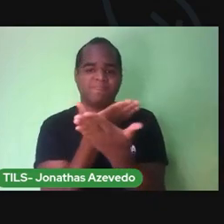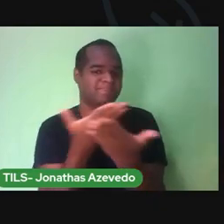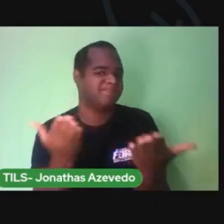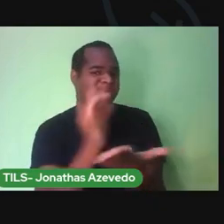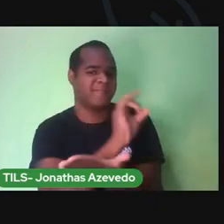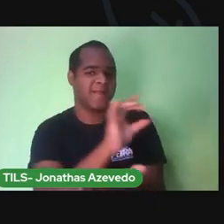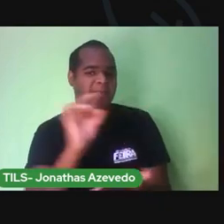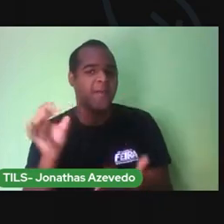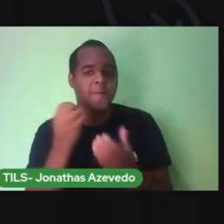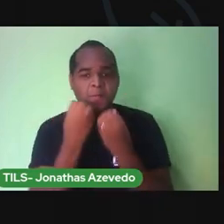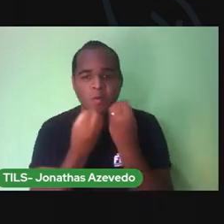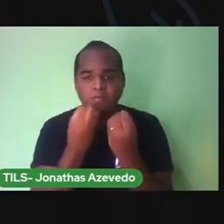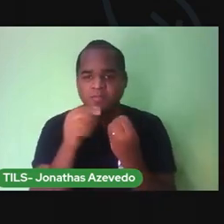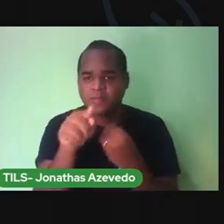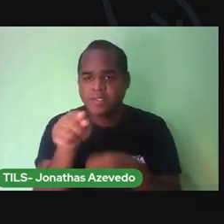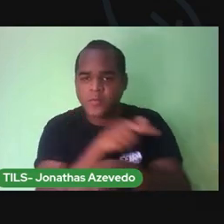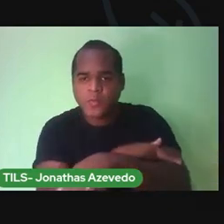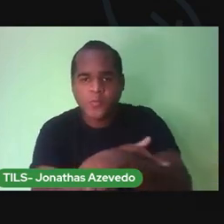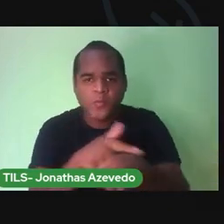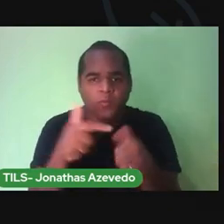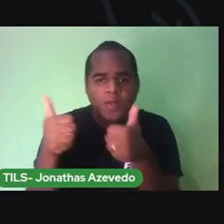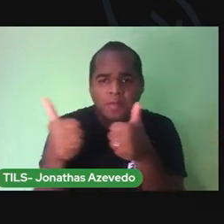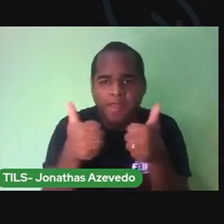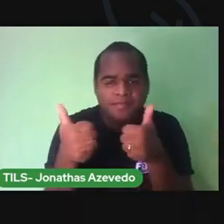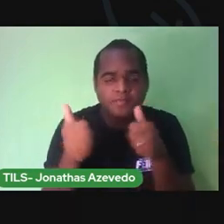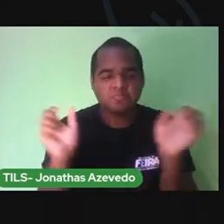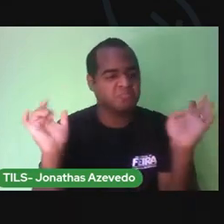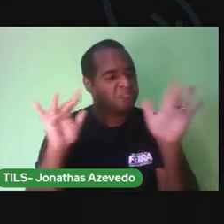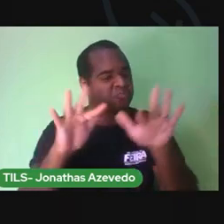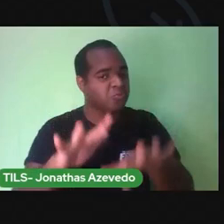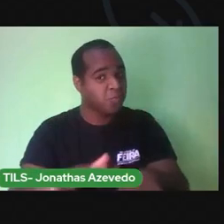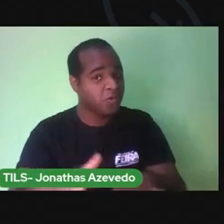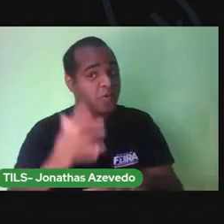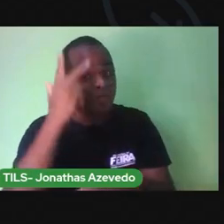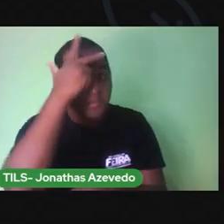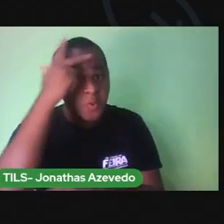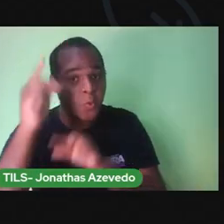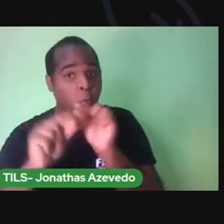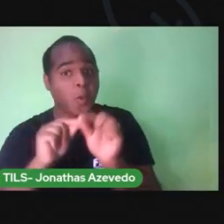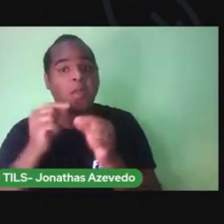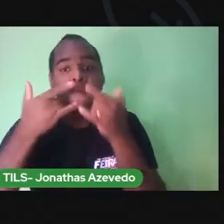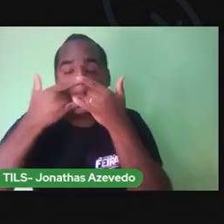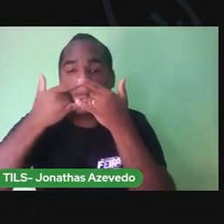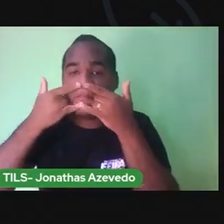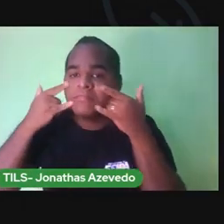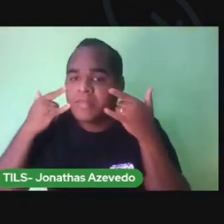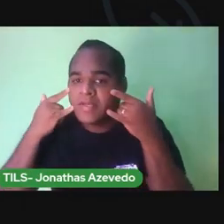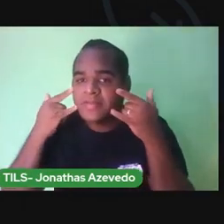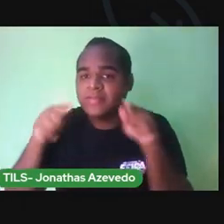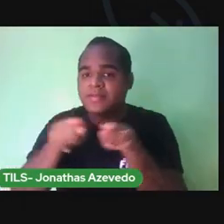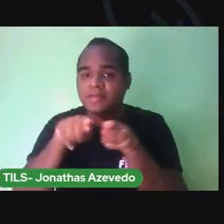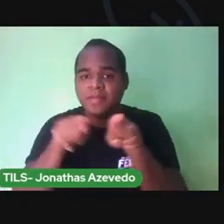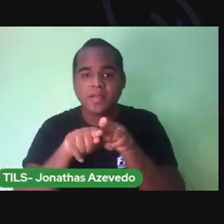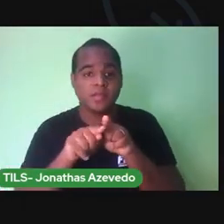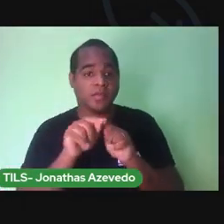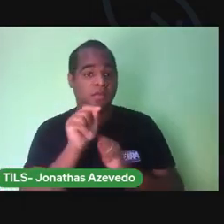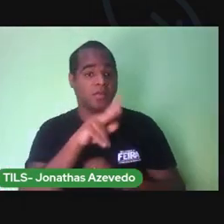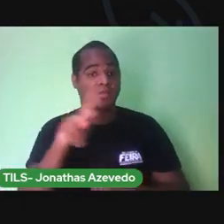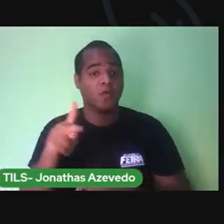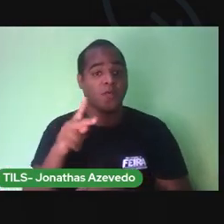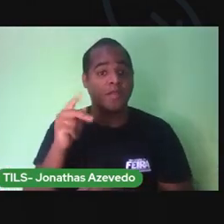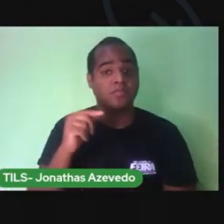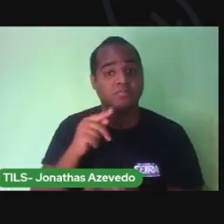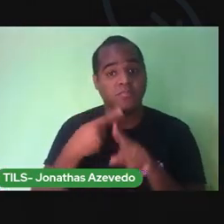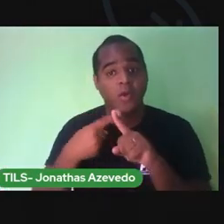Estão se comportando direitinho, sem fazer aglomeração, usando máscara. A Pro não está usando máscara porque eu estou